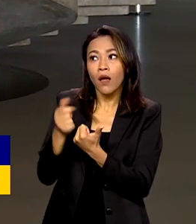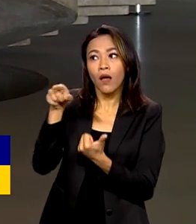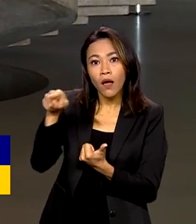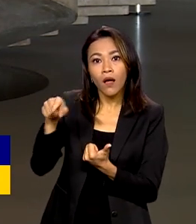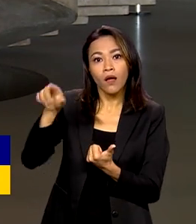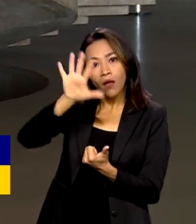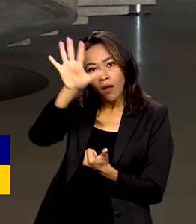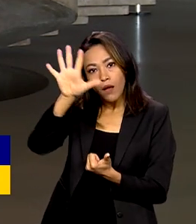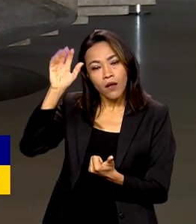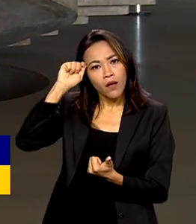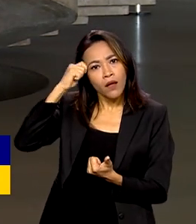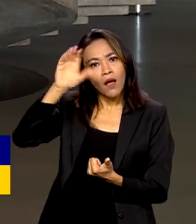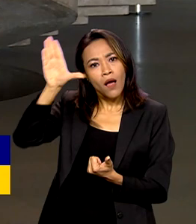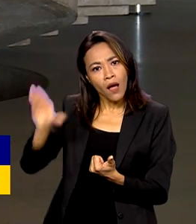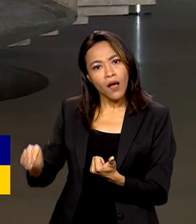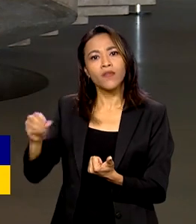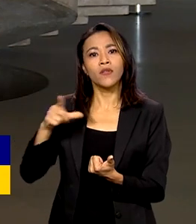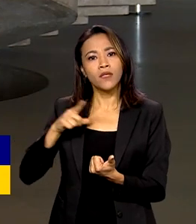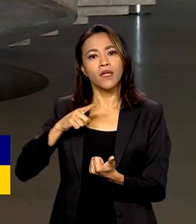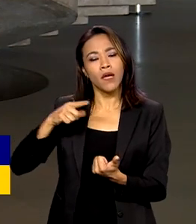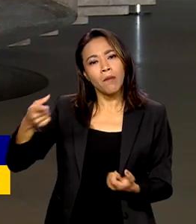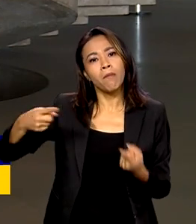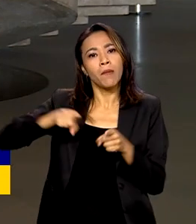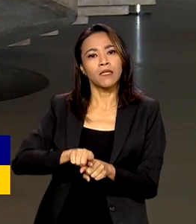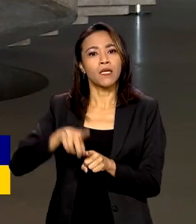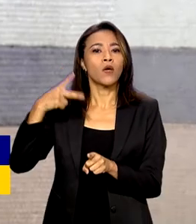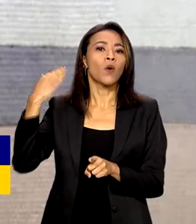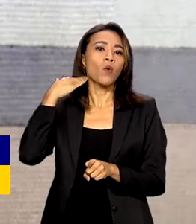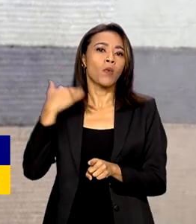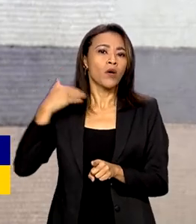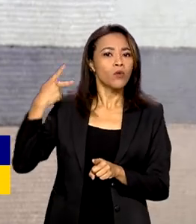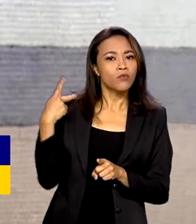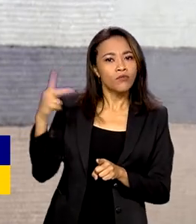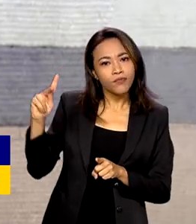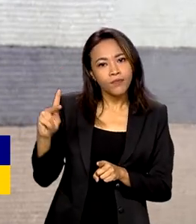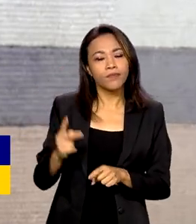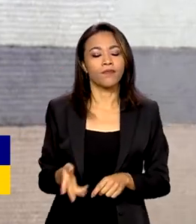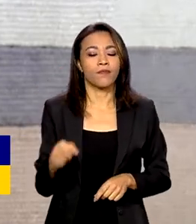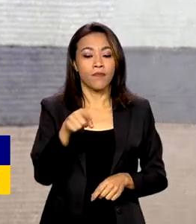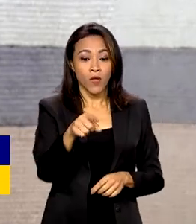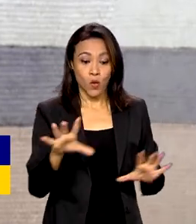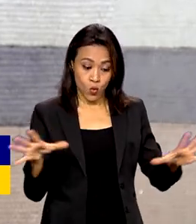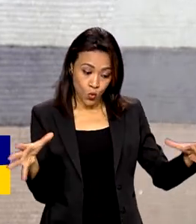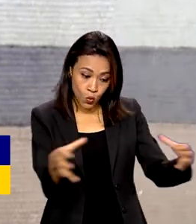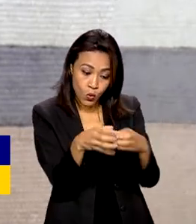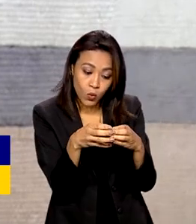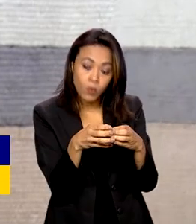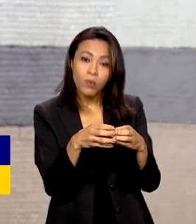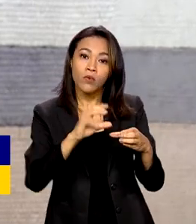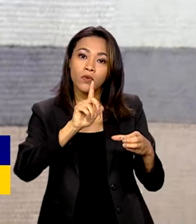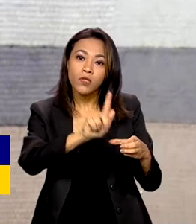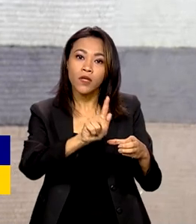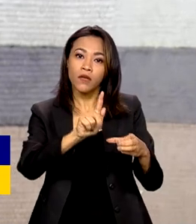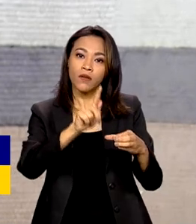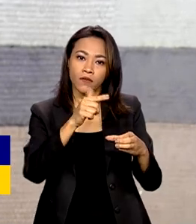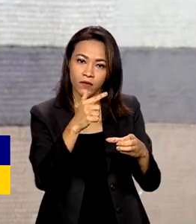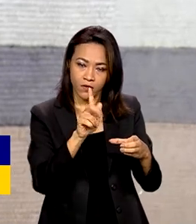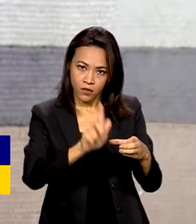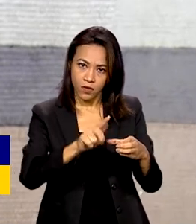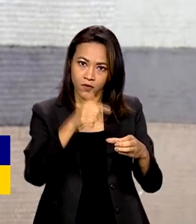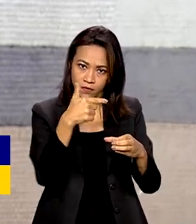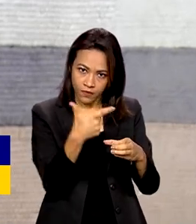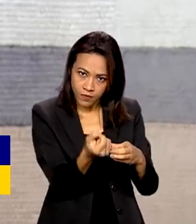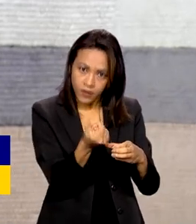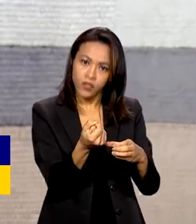atue em parceria com o Banco Africano de Desenvolvimento. Já no G20, que reúne as maiores economias do mundo, o presidente